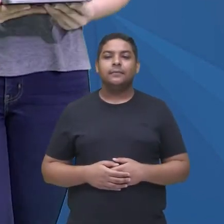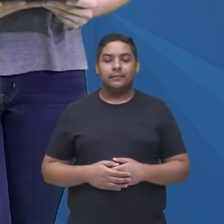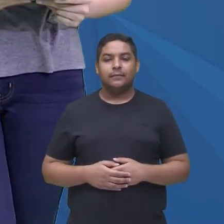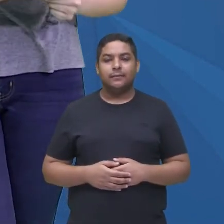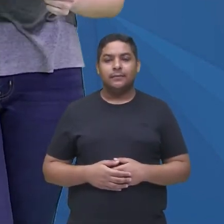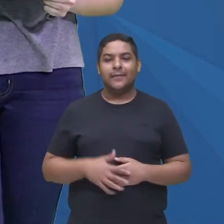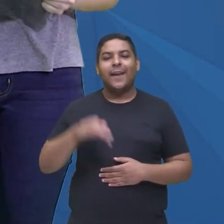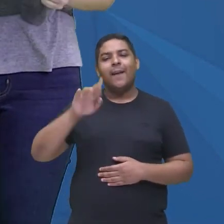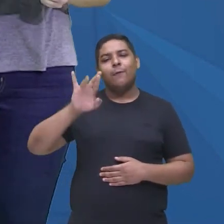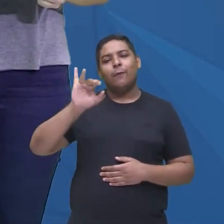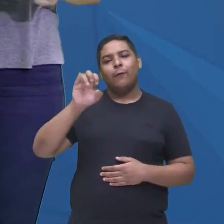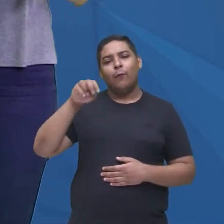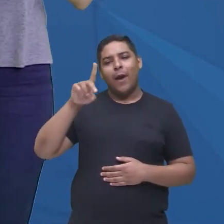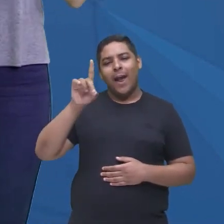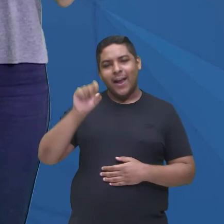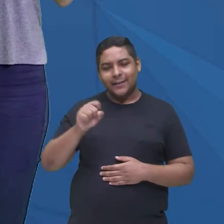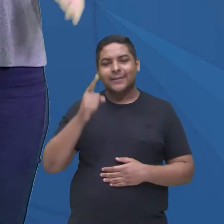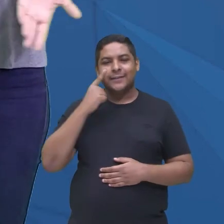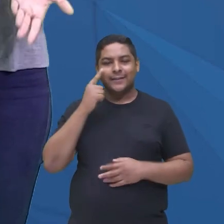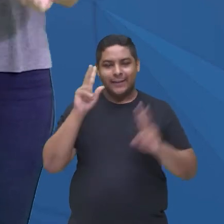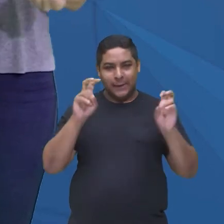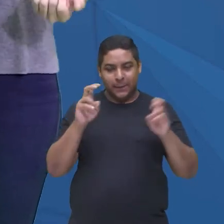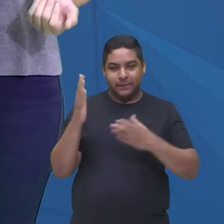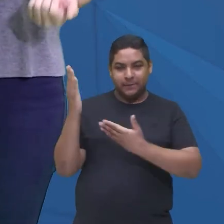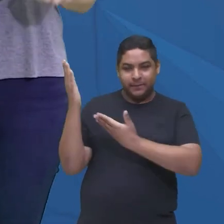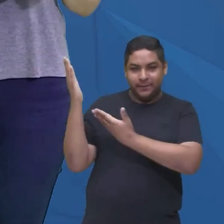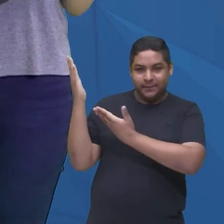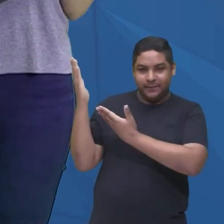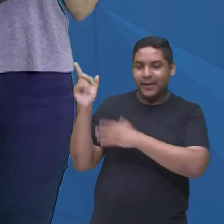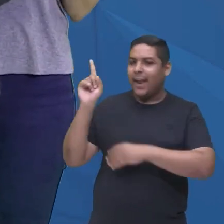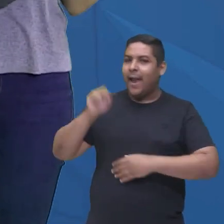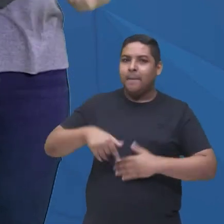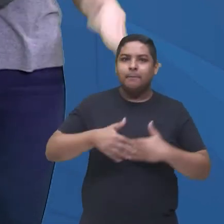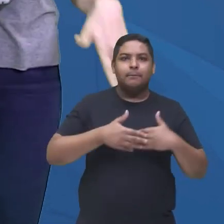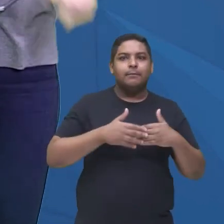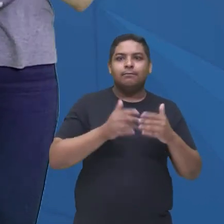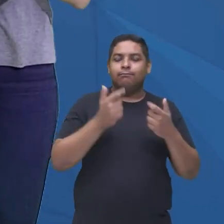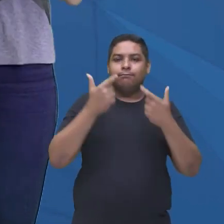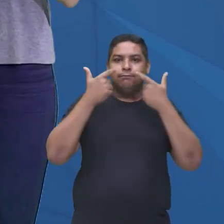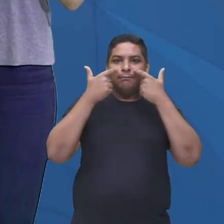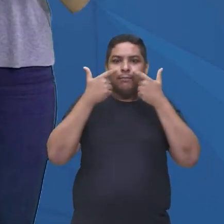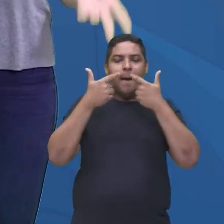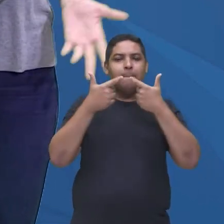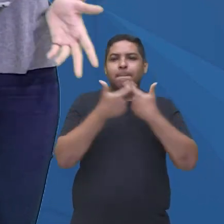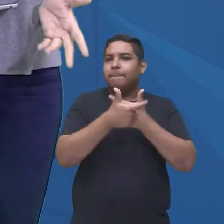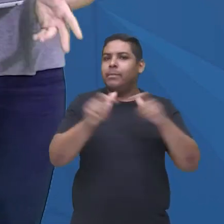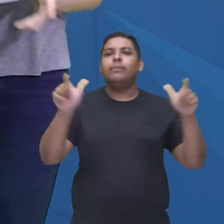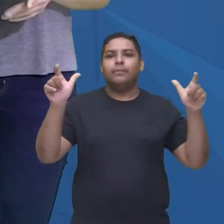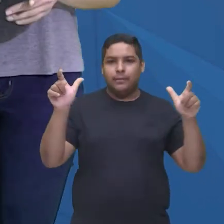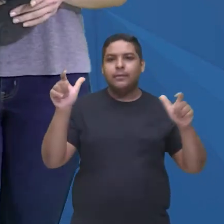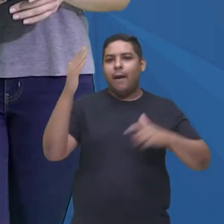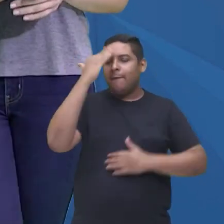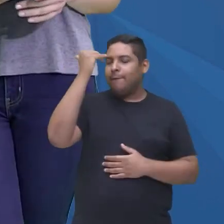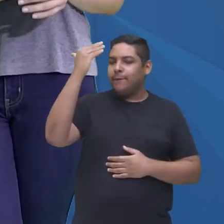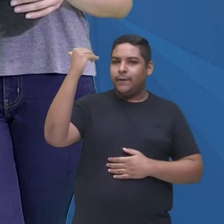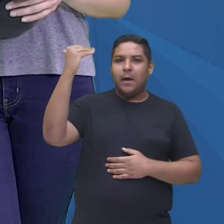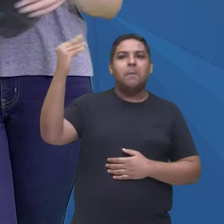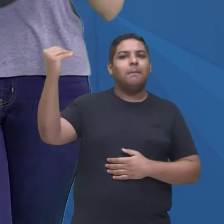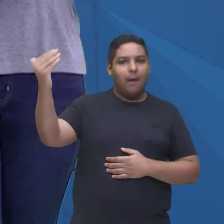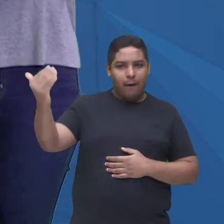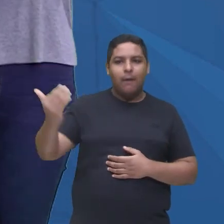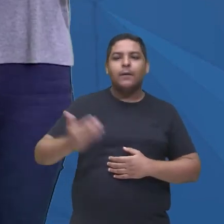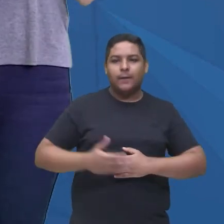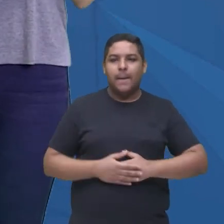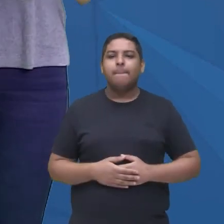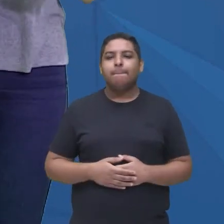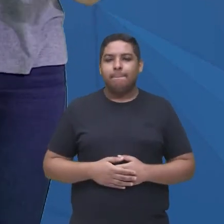é uma das séries mais vistas, de todos os tempos, fez um sucesso muito grande, tem uma legião de fãs, quem não gosta daquela